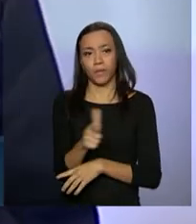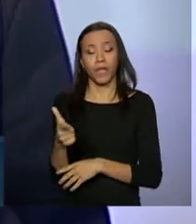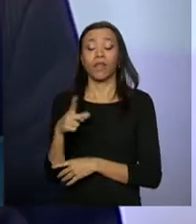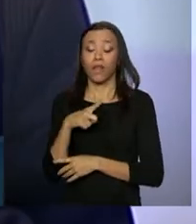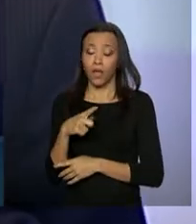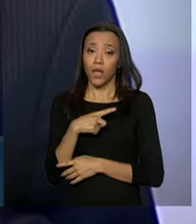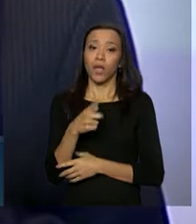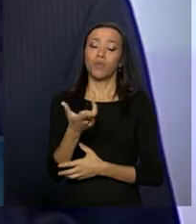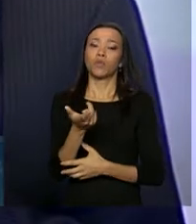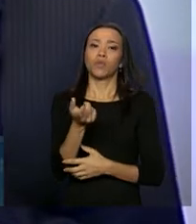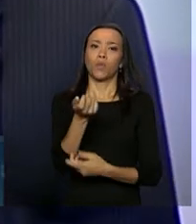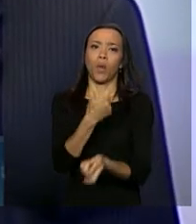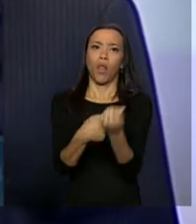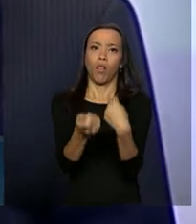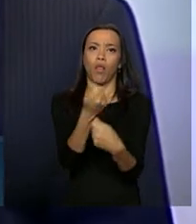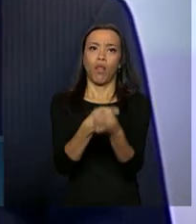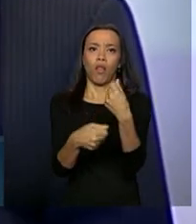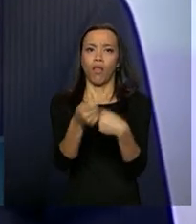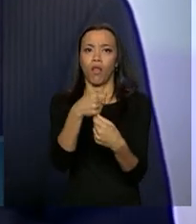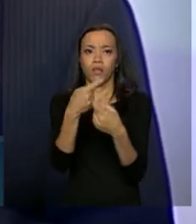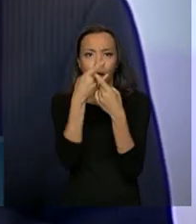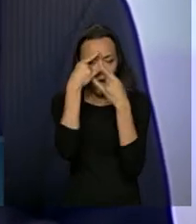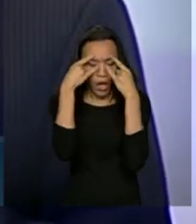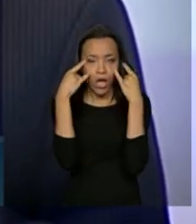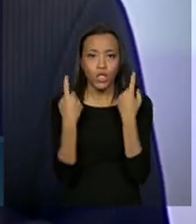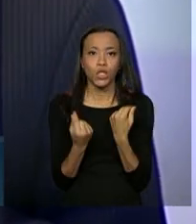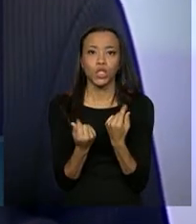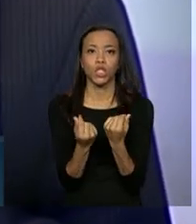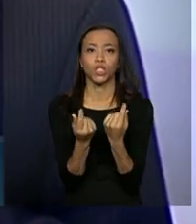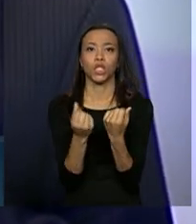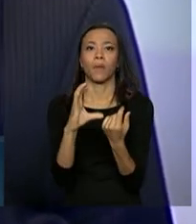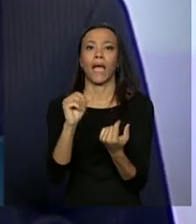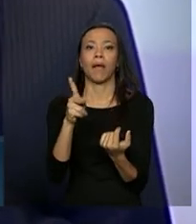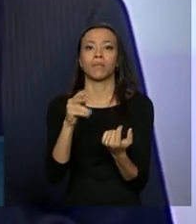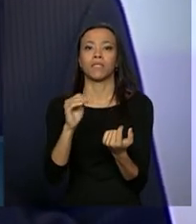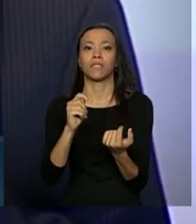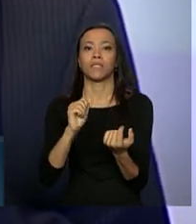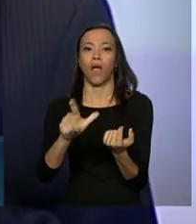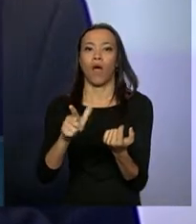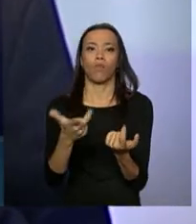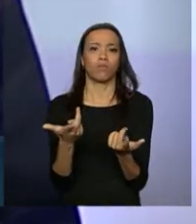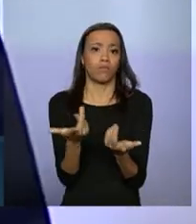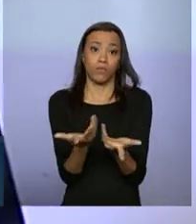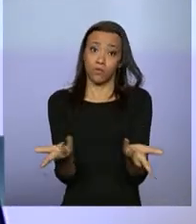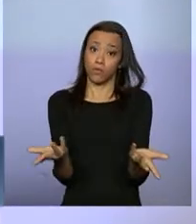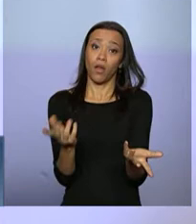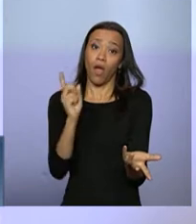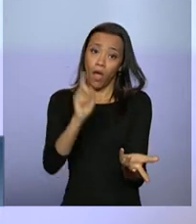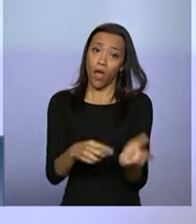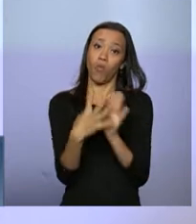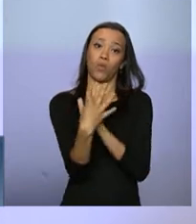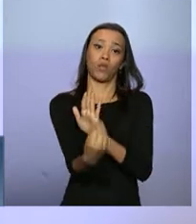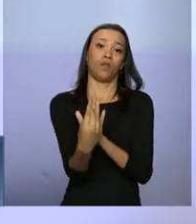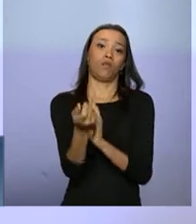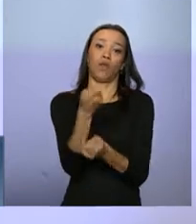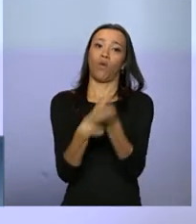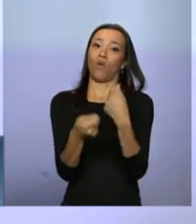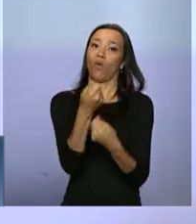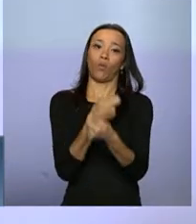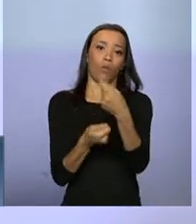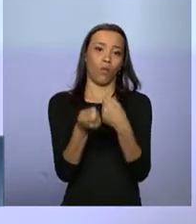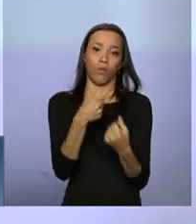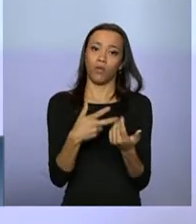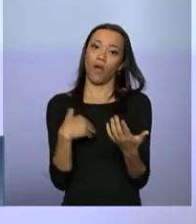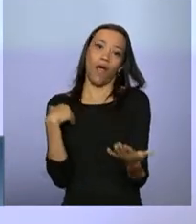econômico que privilegia o grande capital, então é uma luta permanente e constante até que não se faça, até que a gente consiga